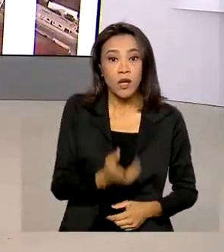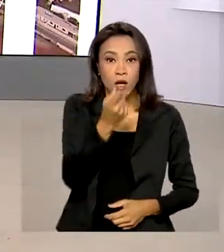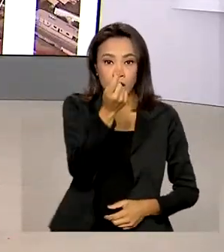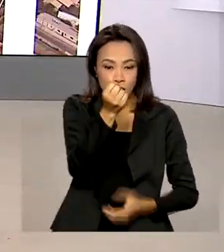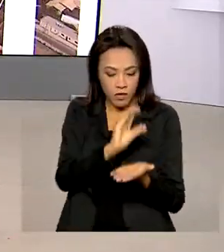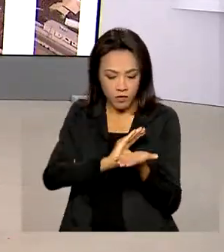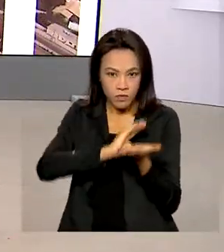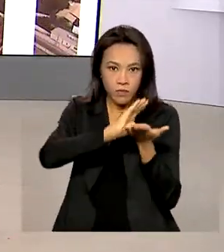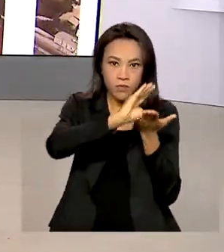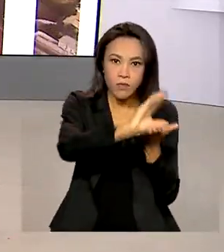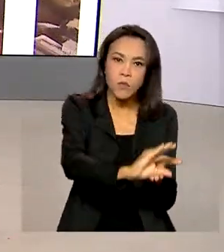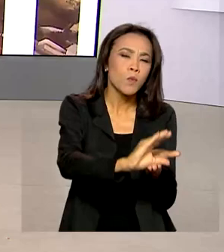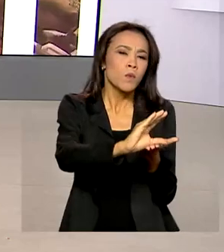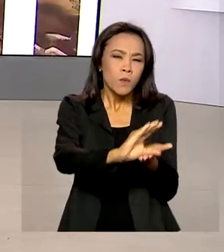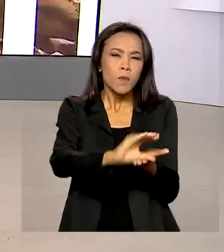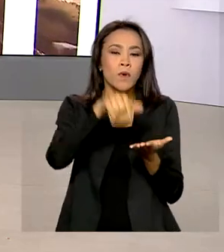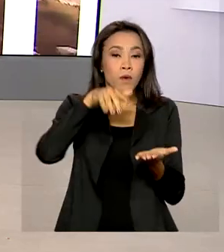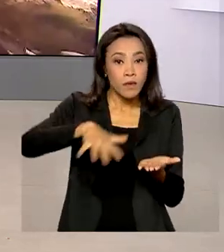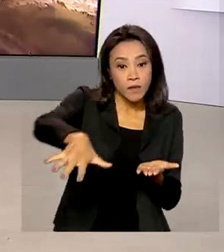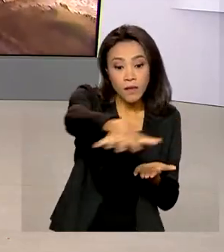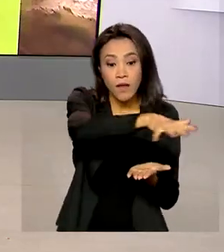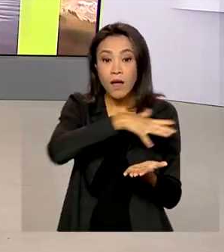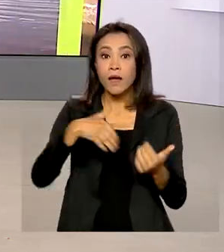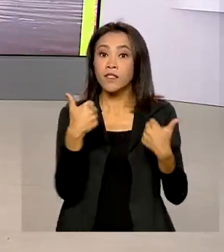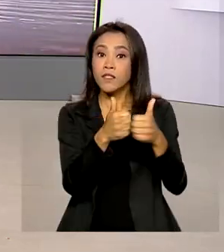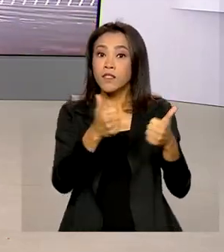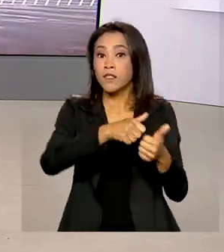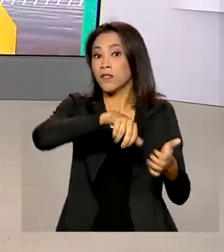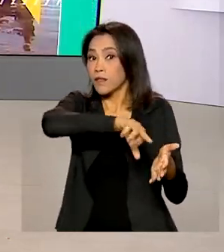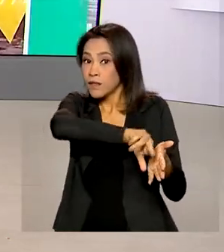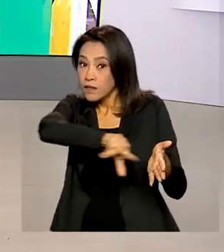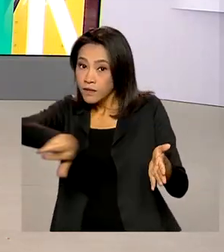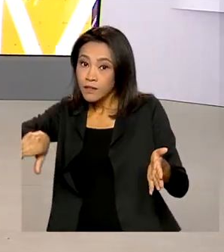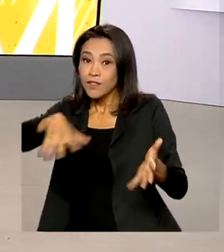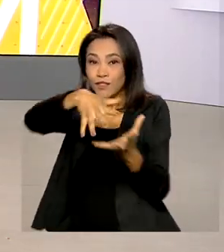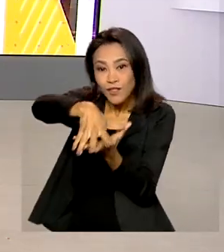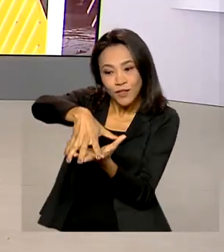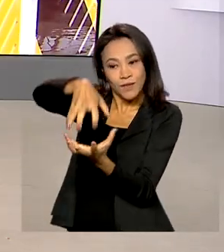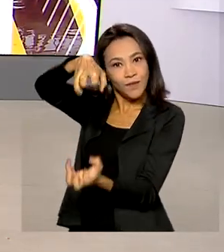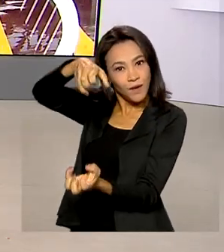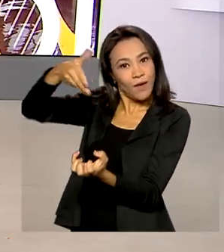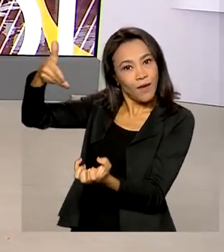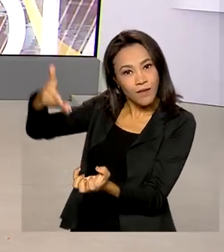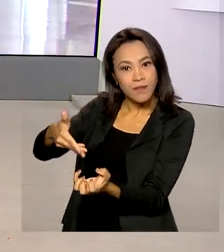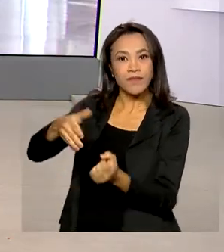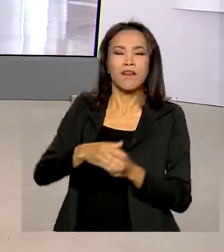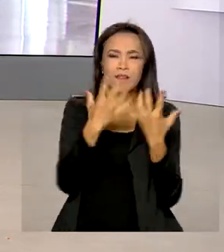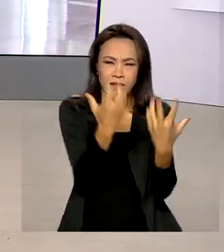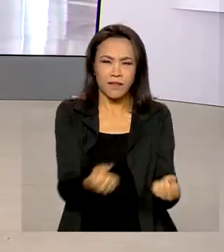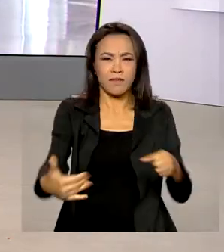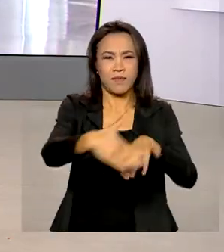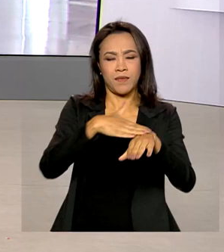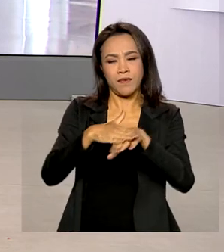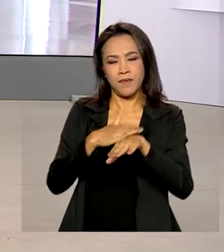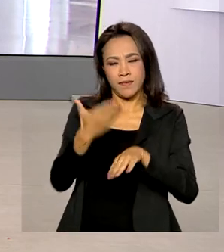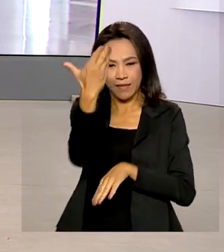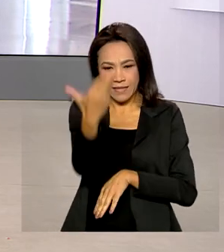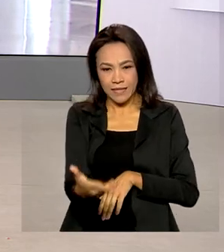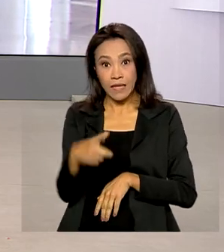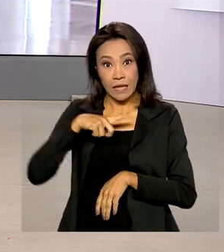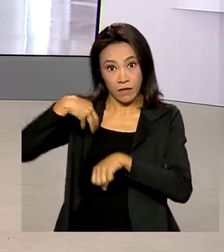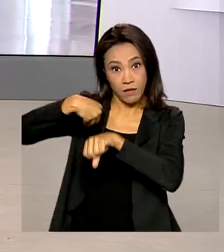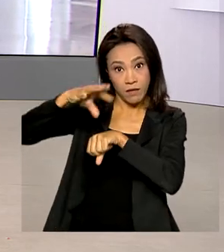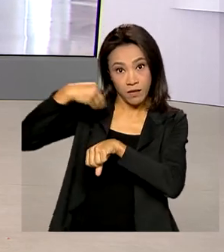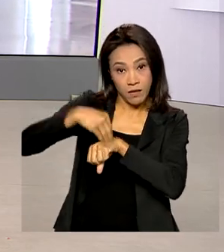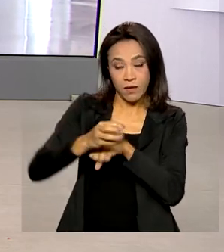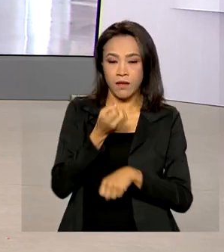extraordinários para o transporte público de idosos. Vamos conversar ao vivo com o repórter Glauco de Queiroz, que tem mais informações para